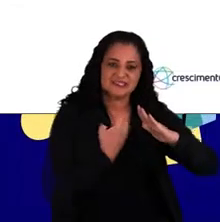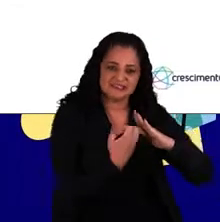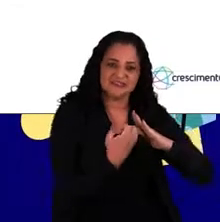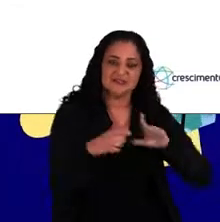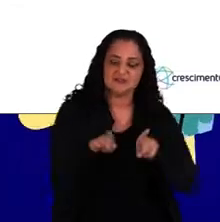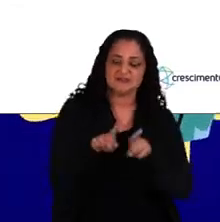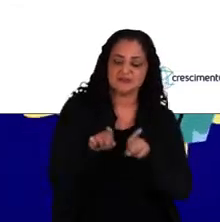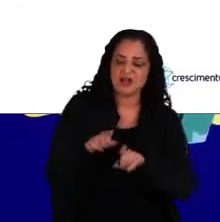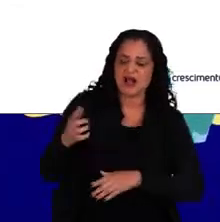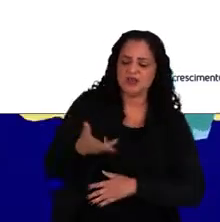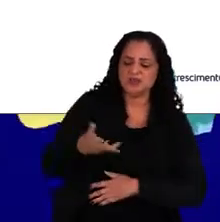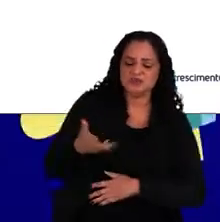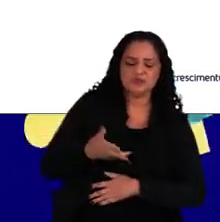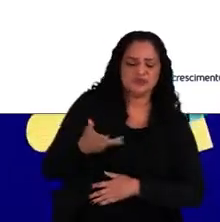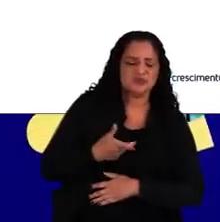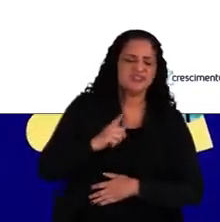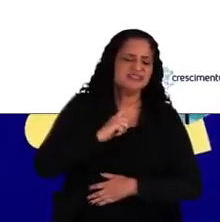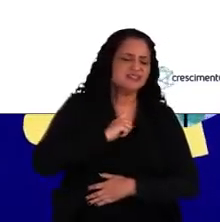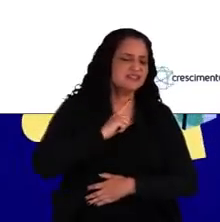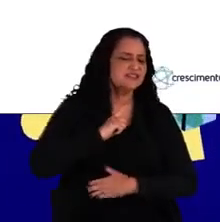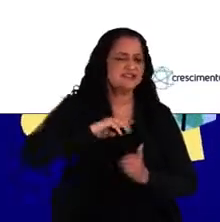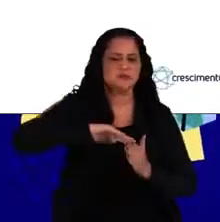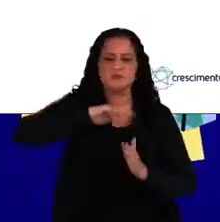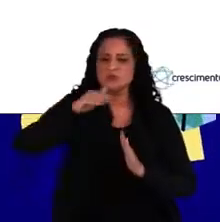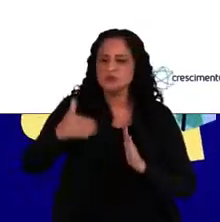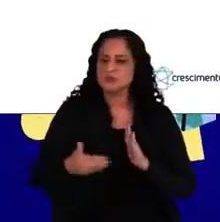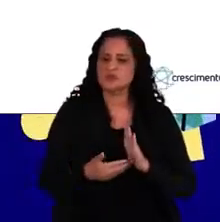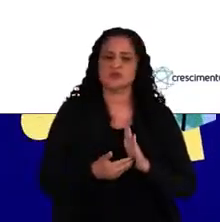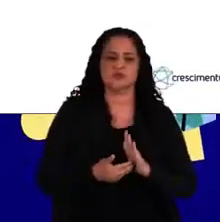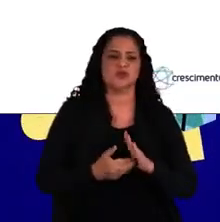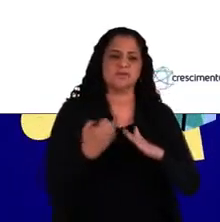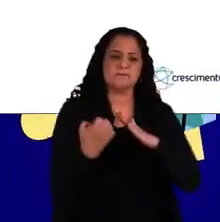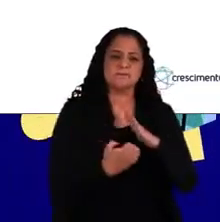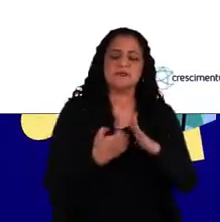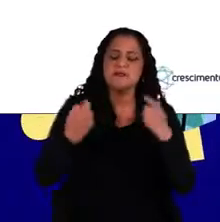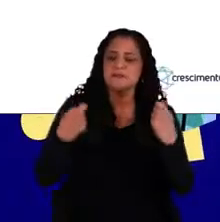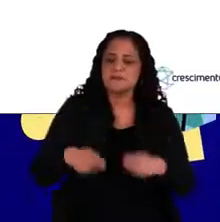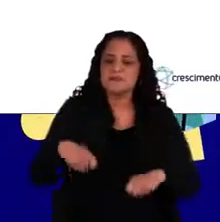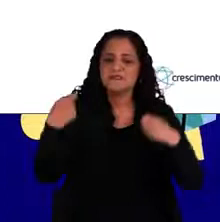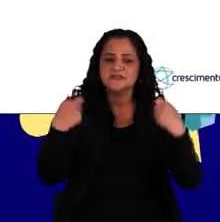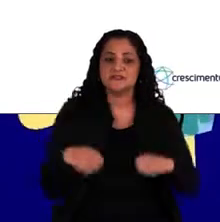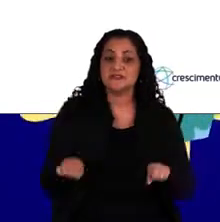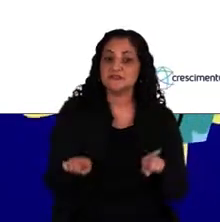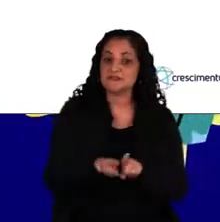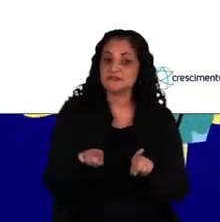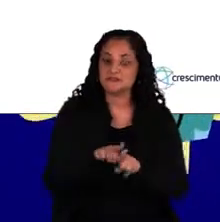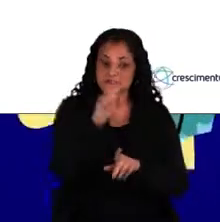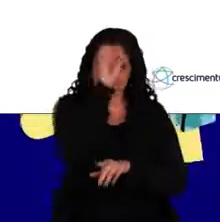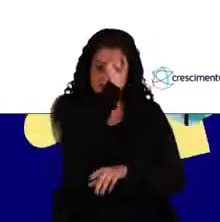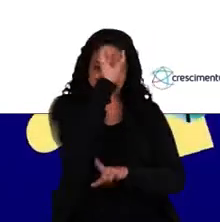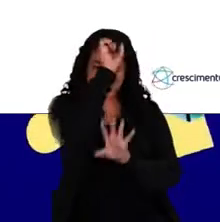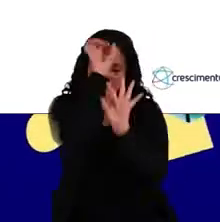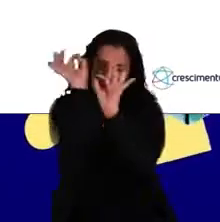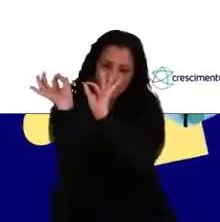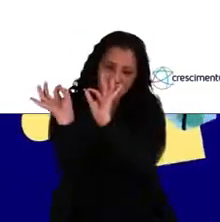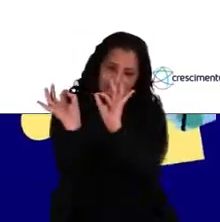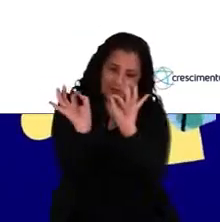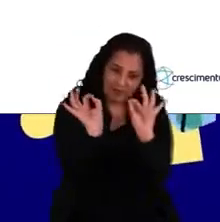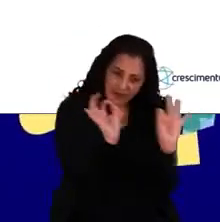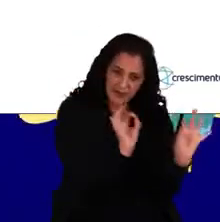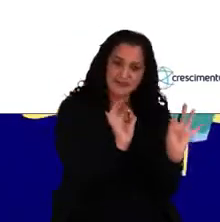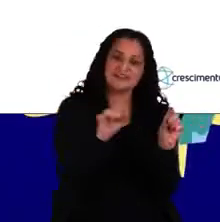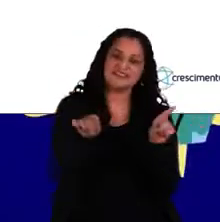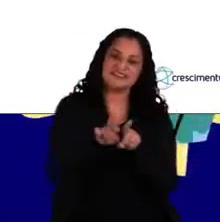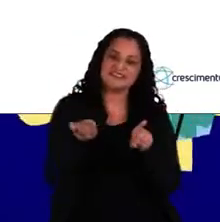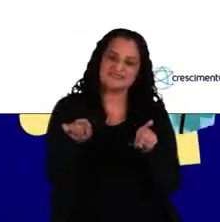vem, sim, sendo demandada por todas as empresas e essa questão da aprendizagem contínua e